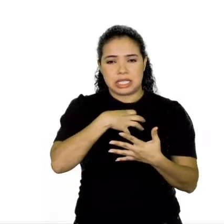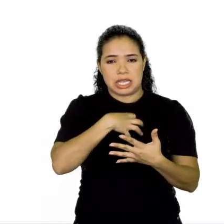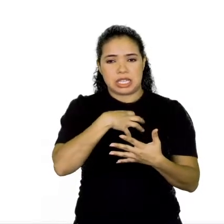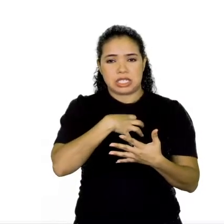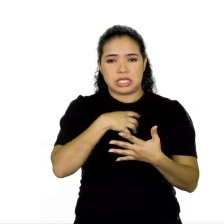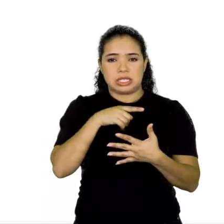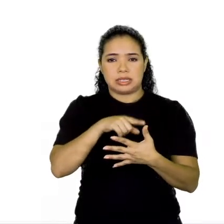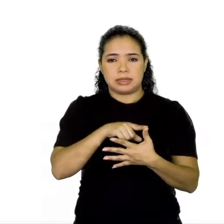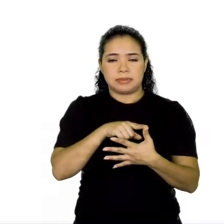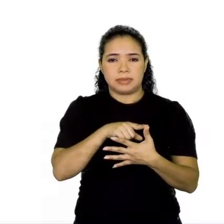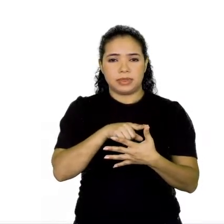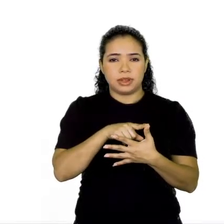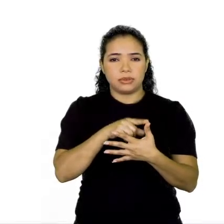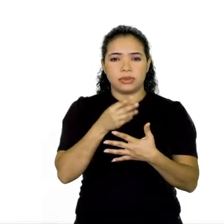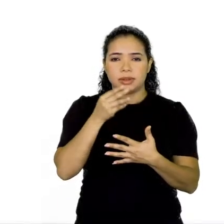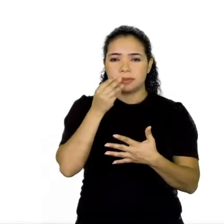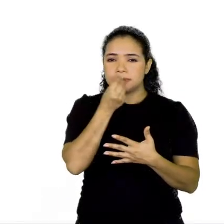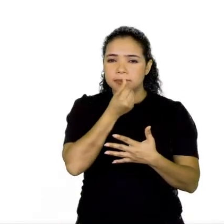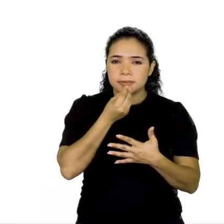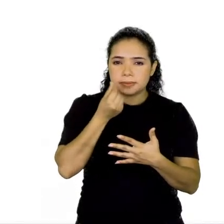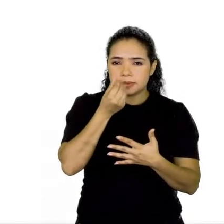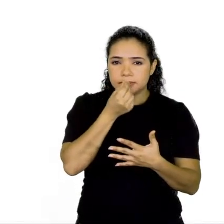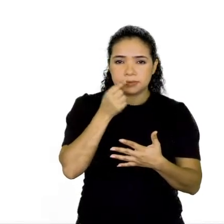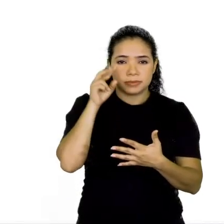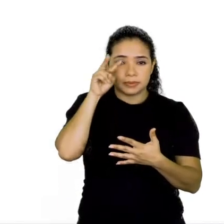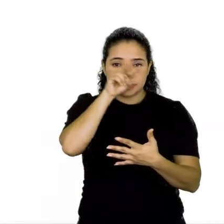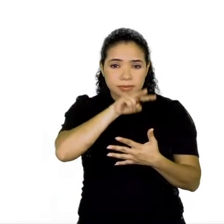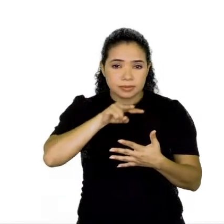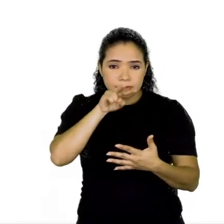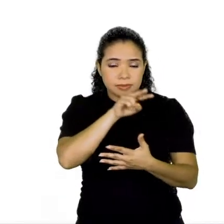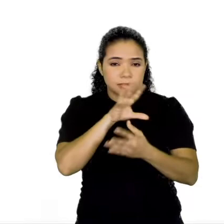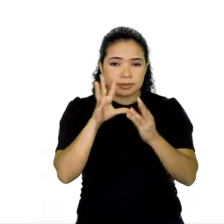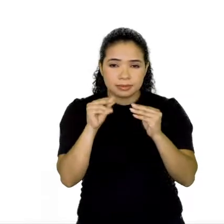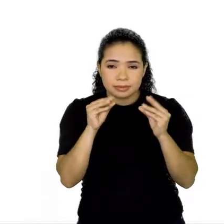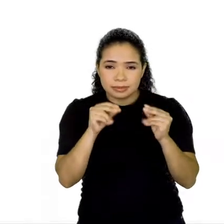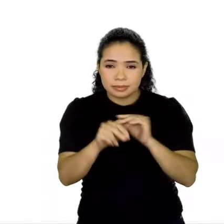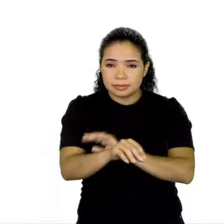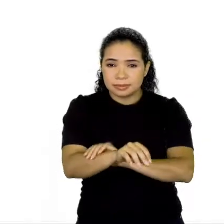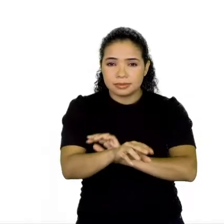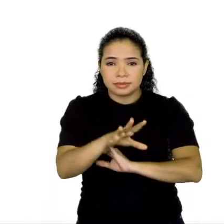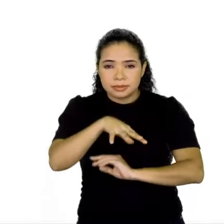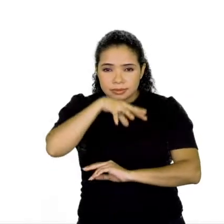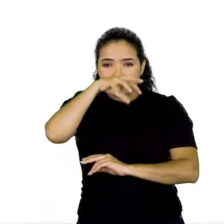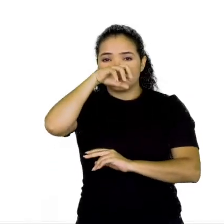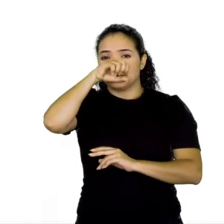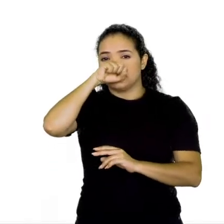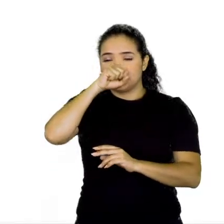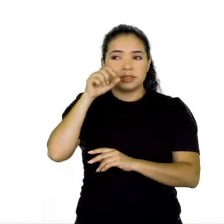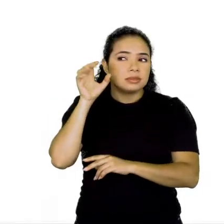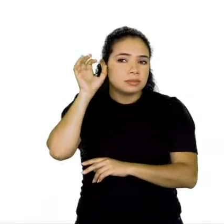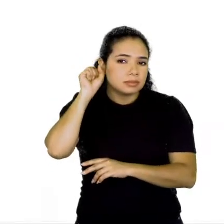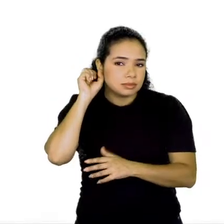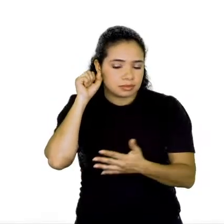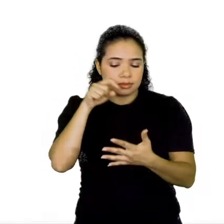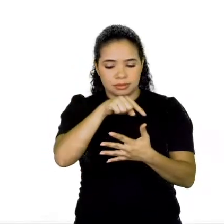o olfato, o paladar, a visão, o tato e a audição. Então, a sinestesia, ela vai